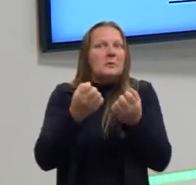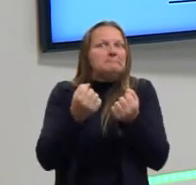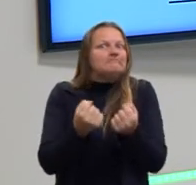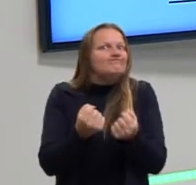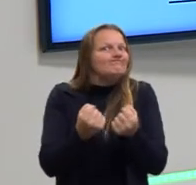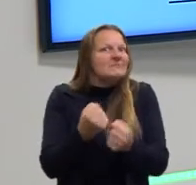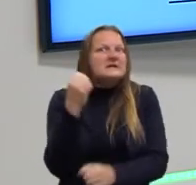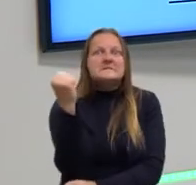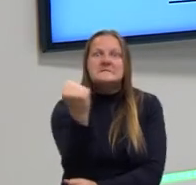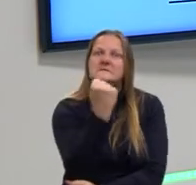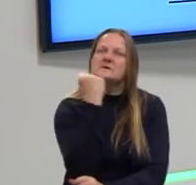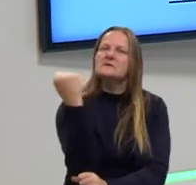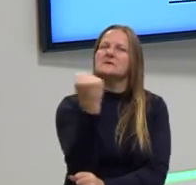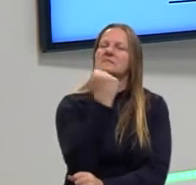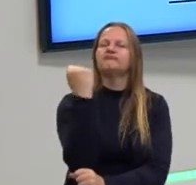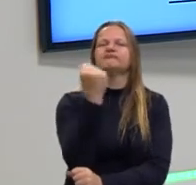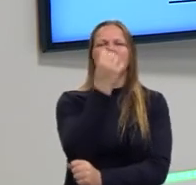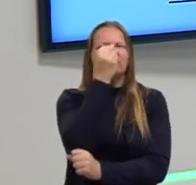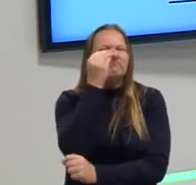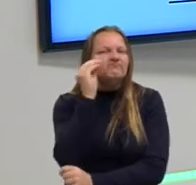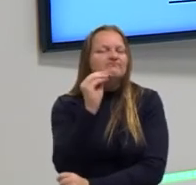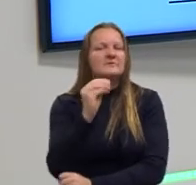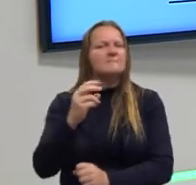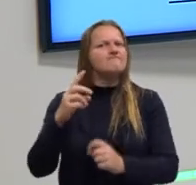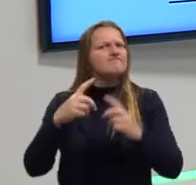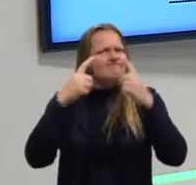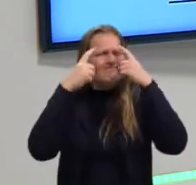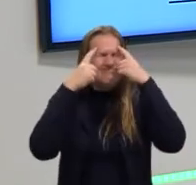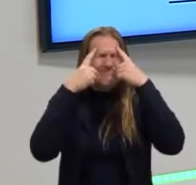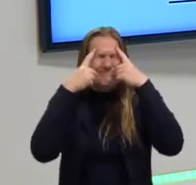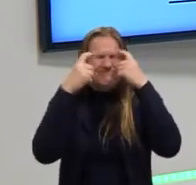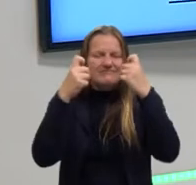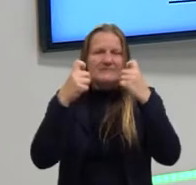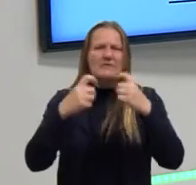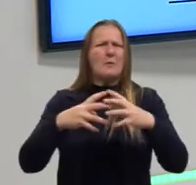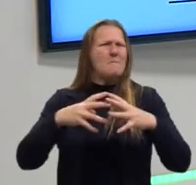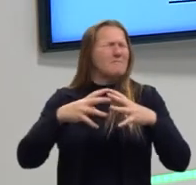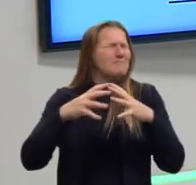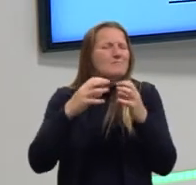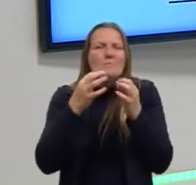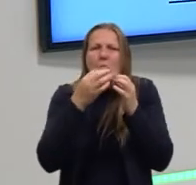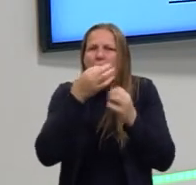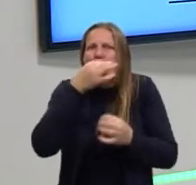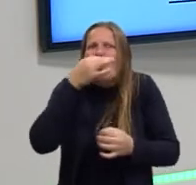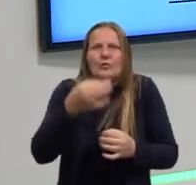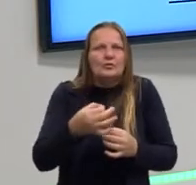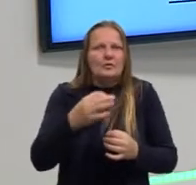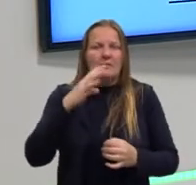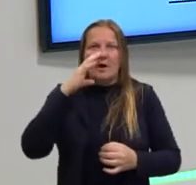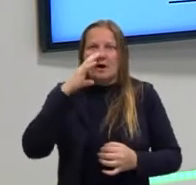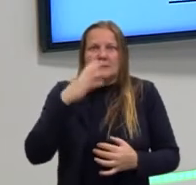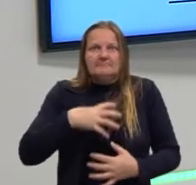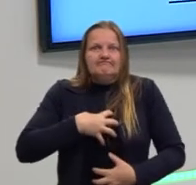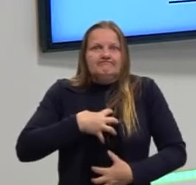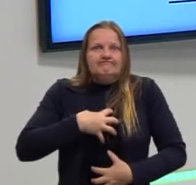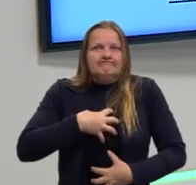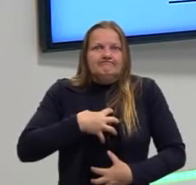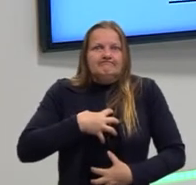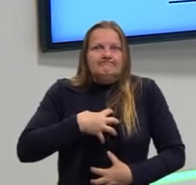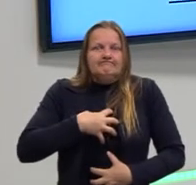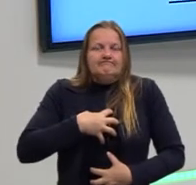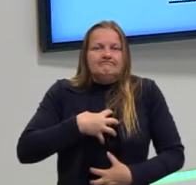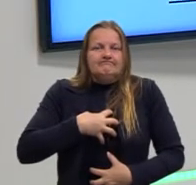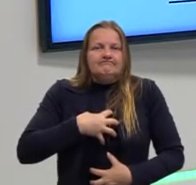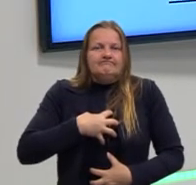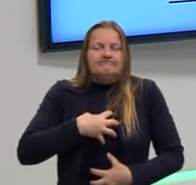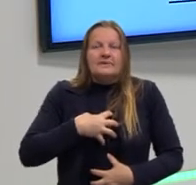desse preconceito. Como ele era violento, como ele era absurdo e como ele era, para a gente, hoje em dia, a gente acha ele, inclusive,